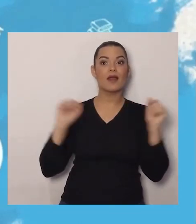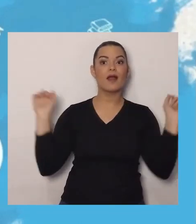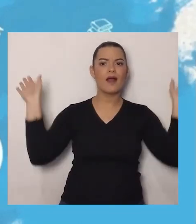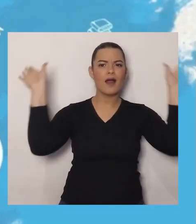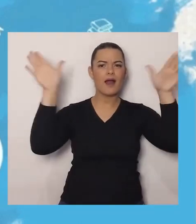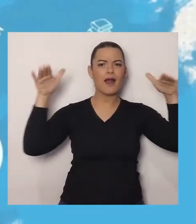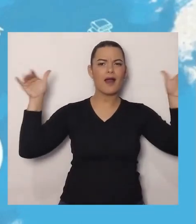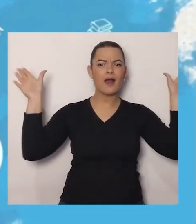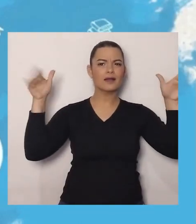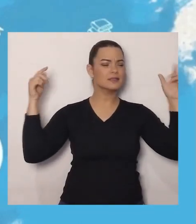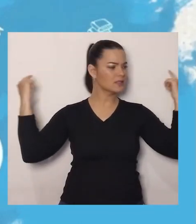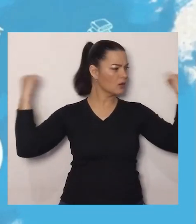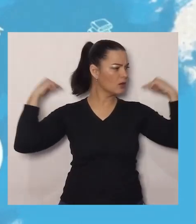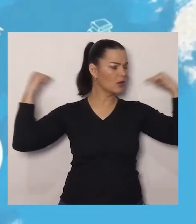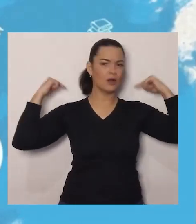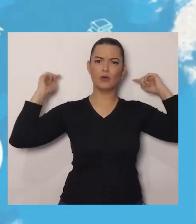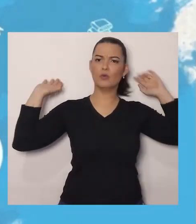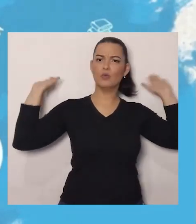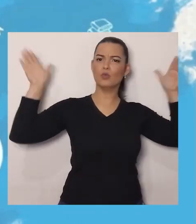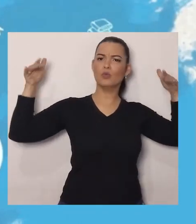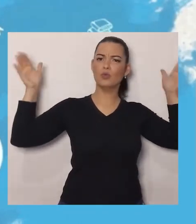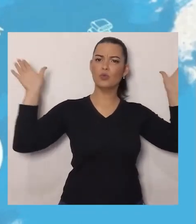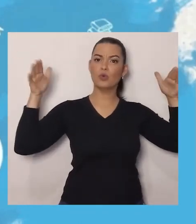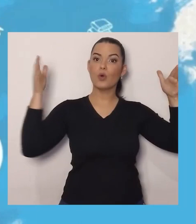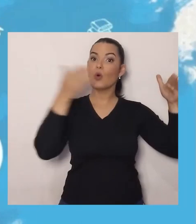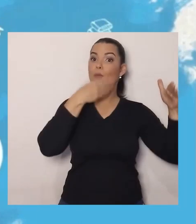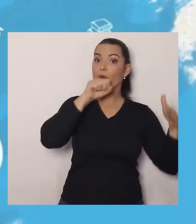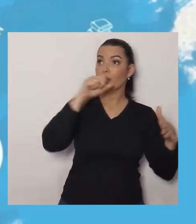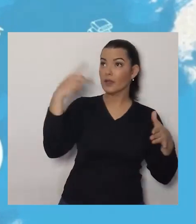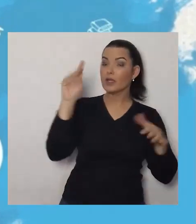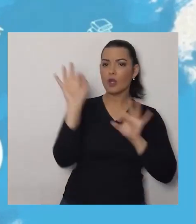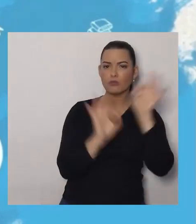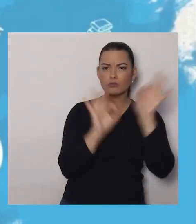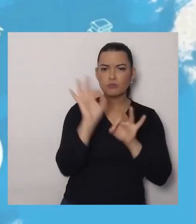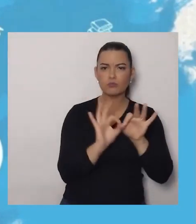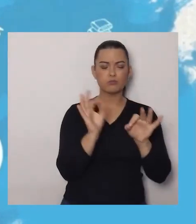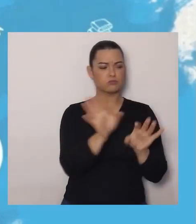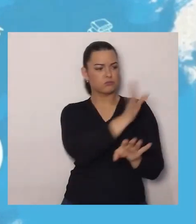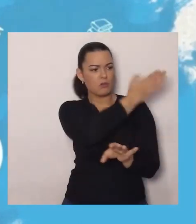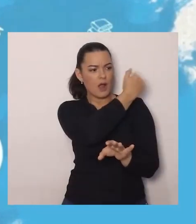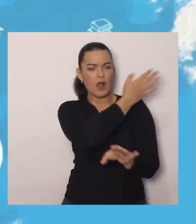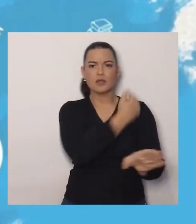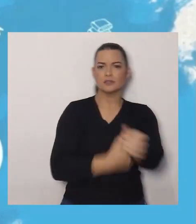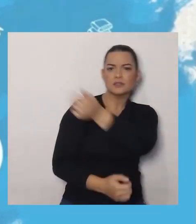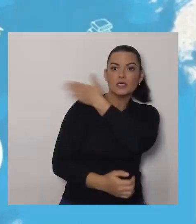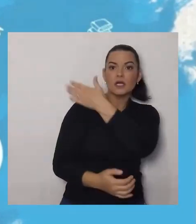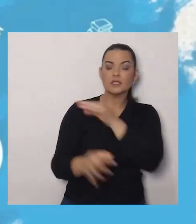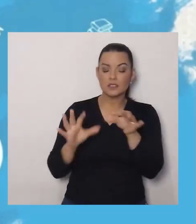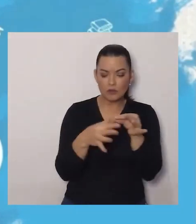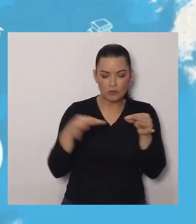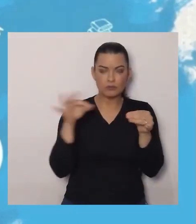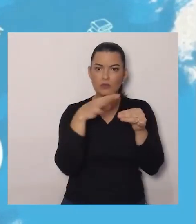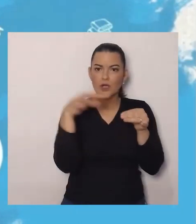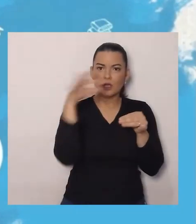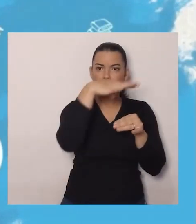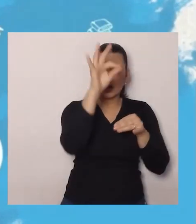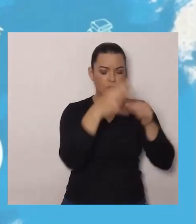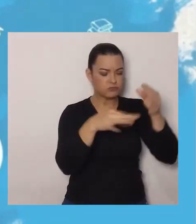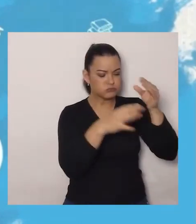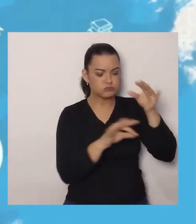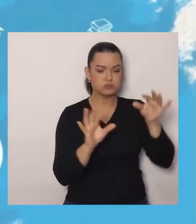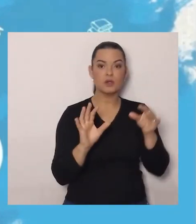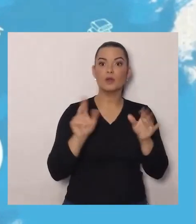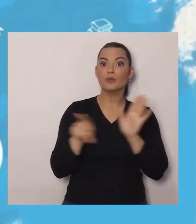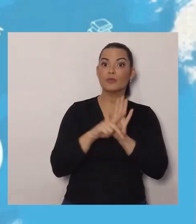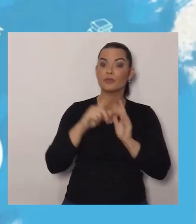penas de gaivotas. E pra emendar cada parte, usou